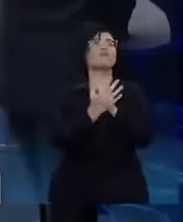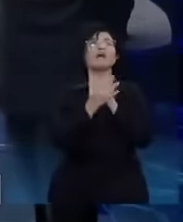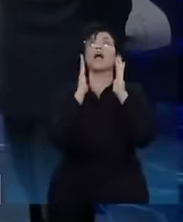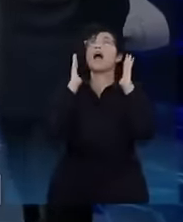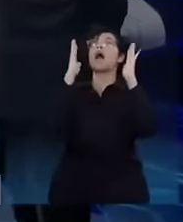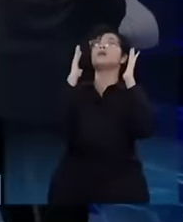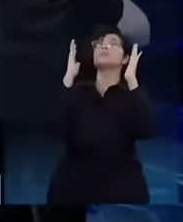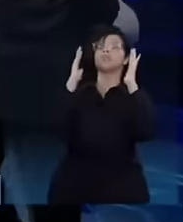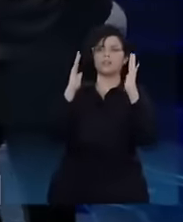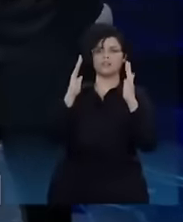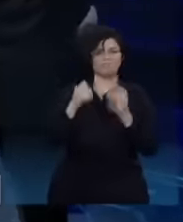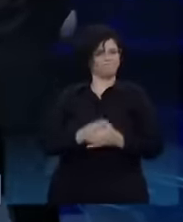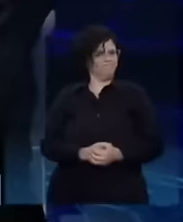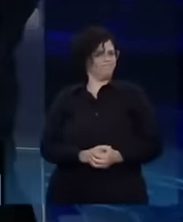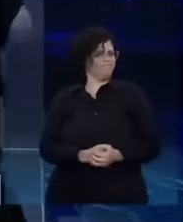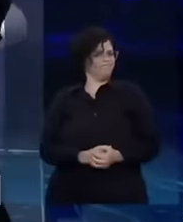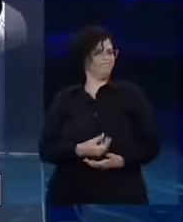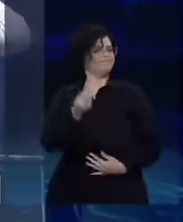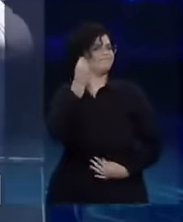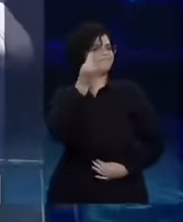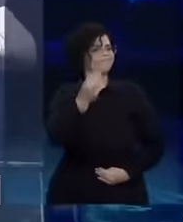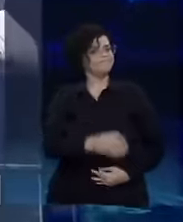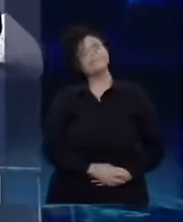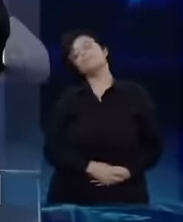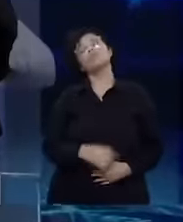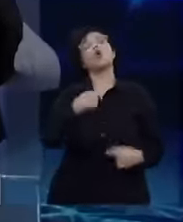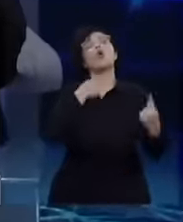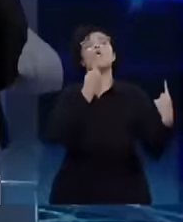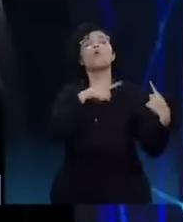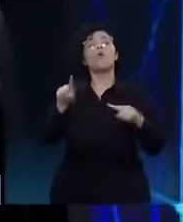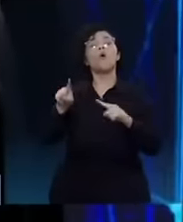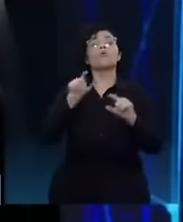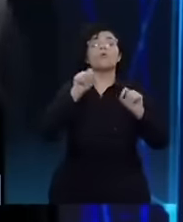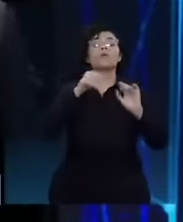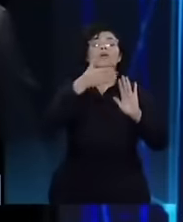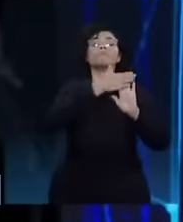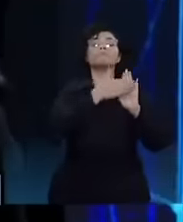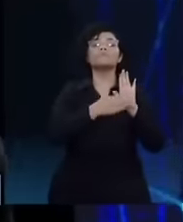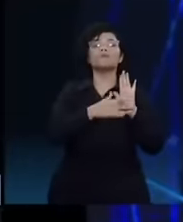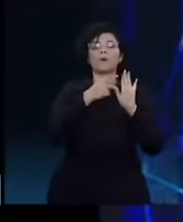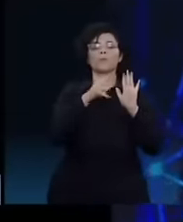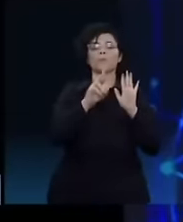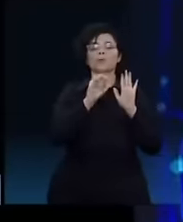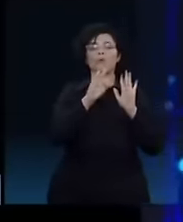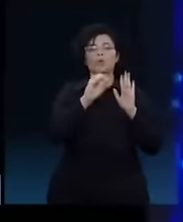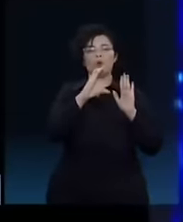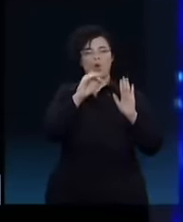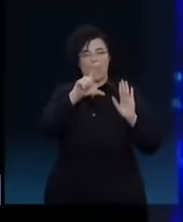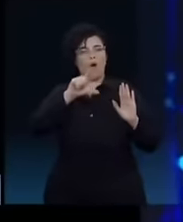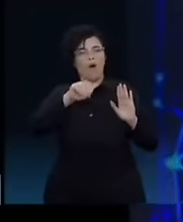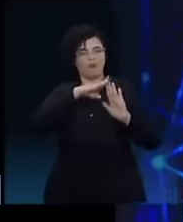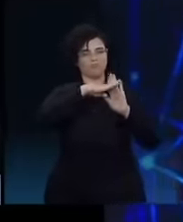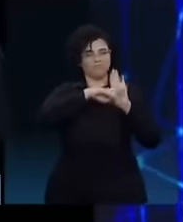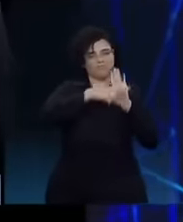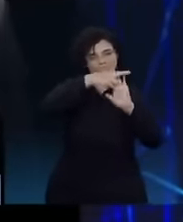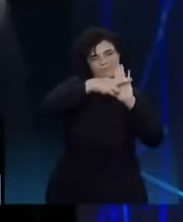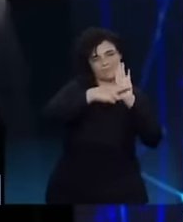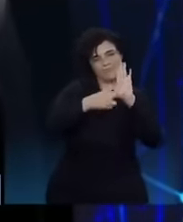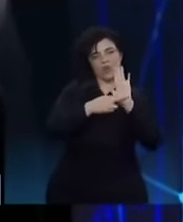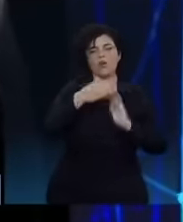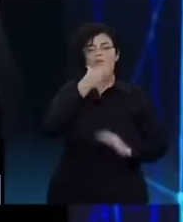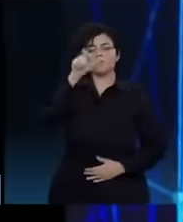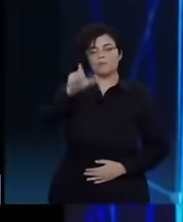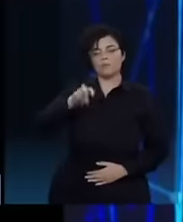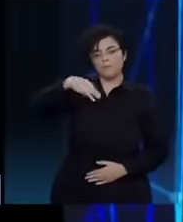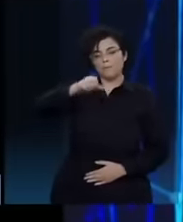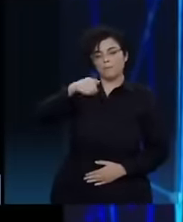Sr. Lula, o que eu fui contra foi o protocolo do senhor Mandetta, que mandava a pessoa infectada ir para casa